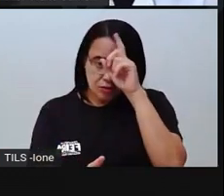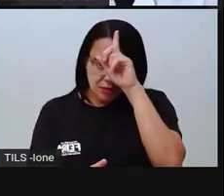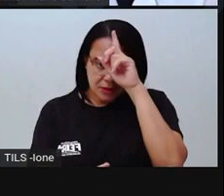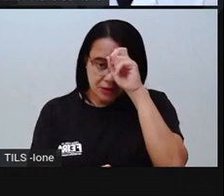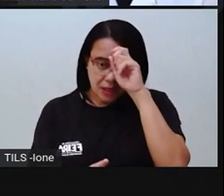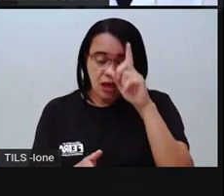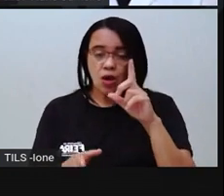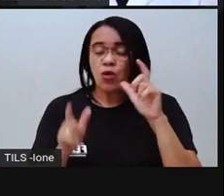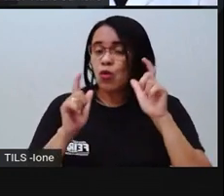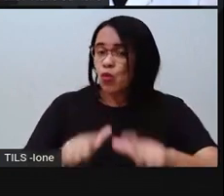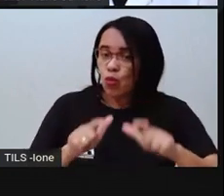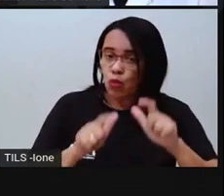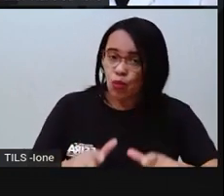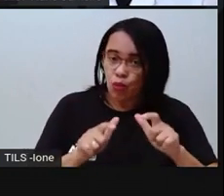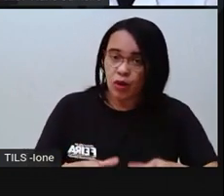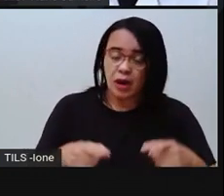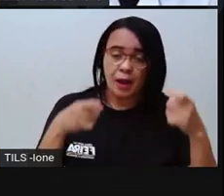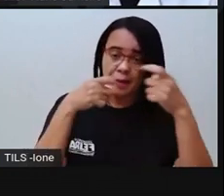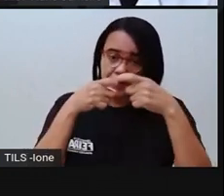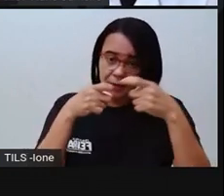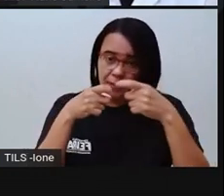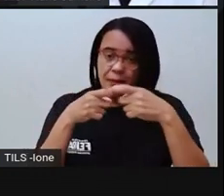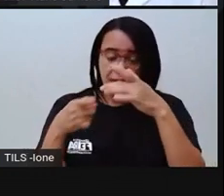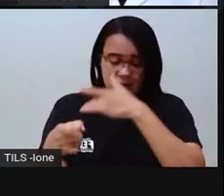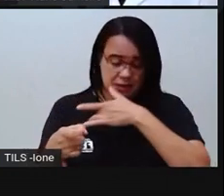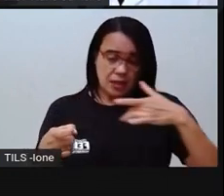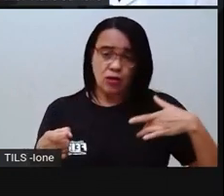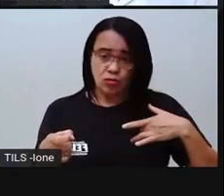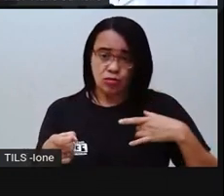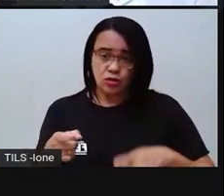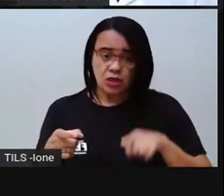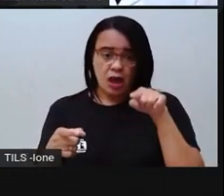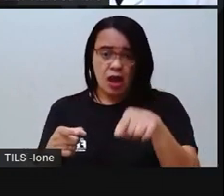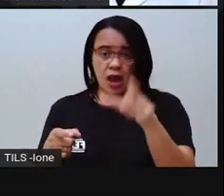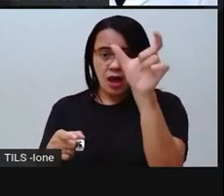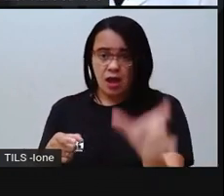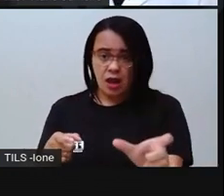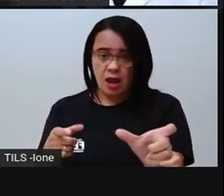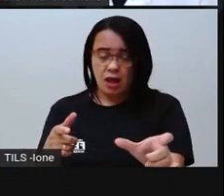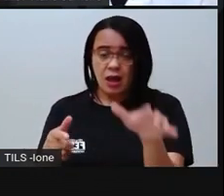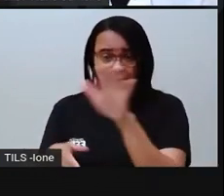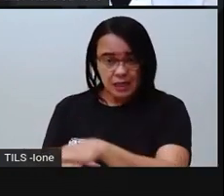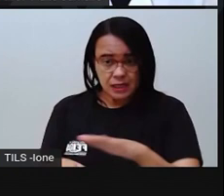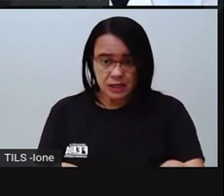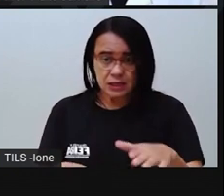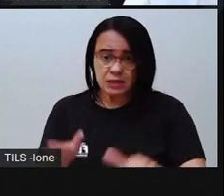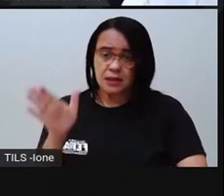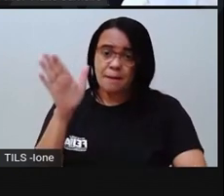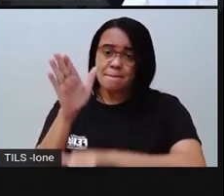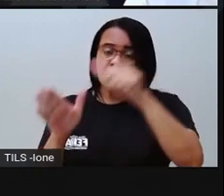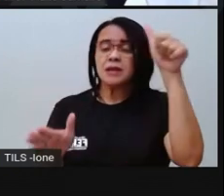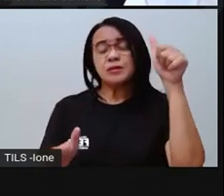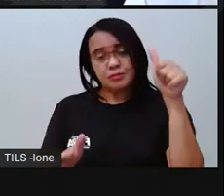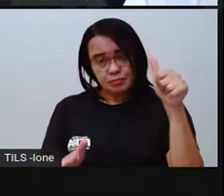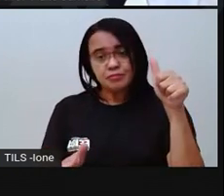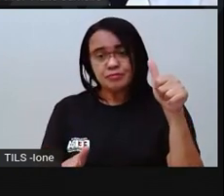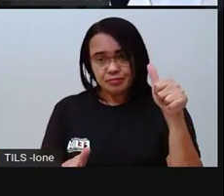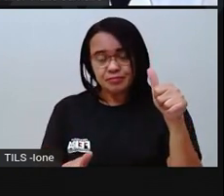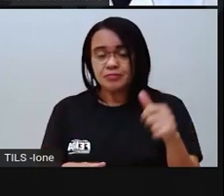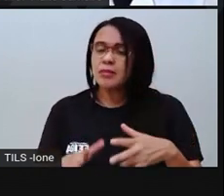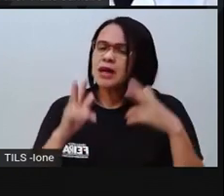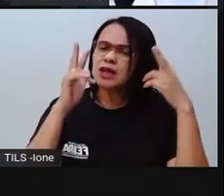atendida, ela é prioridade, assim como os idosos, né? Quando os idosos não chegam. Então a mamãe, quando vai com o bebezinho lá,